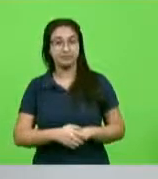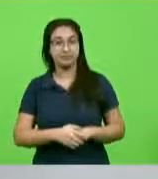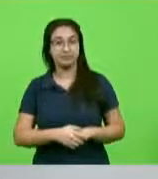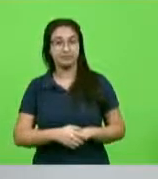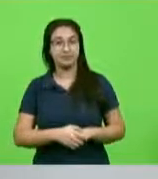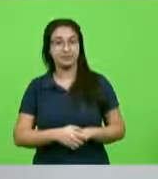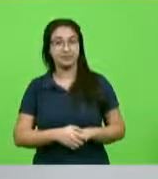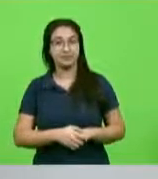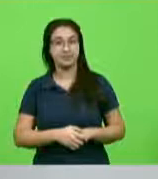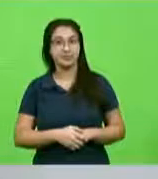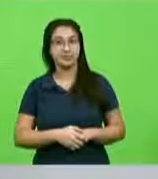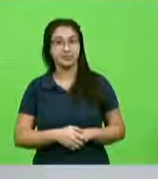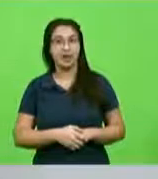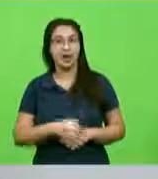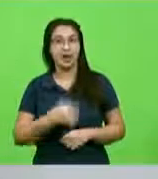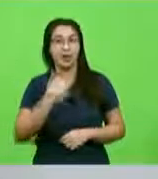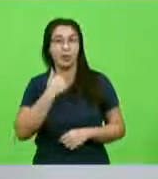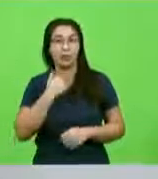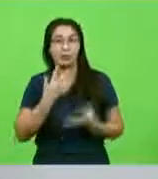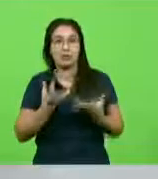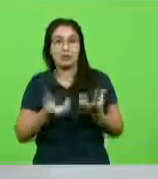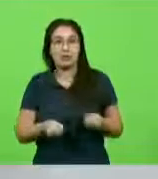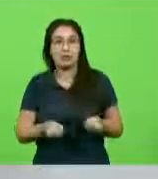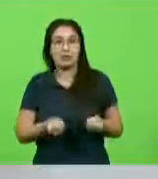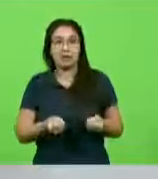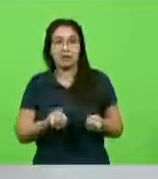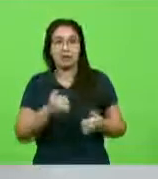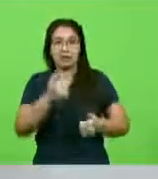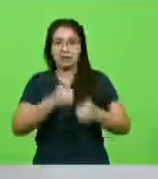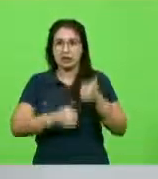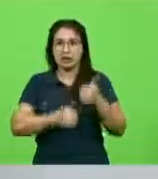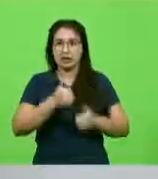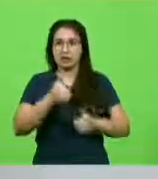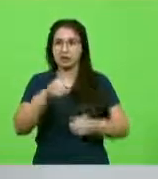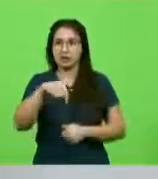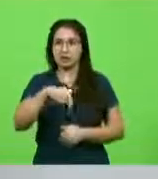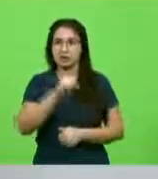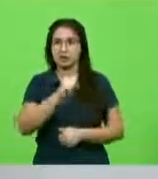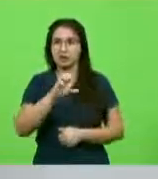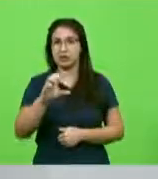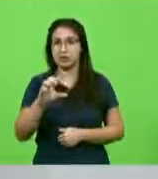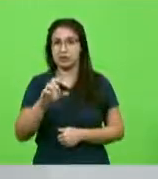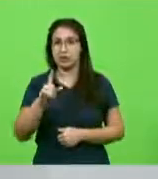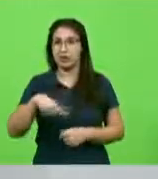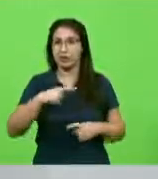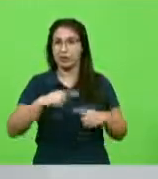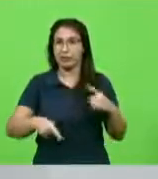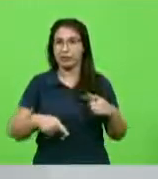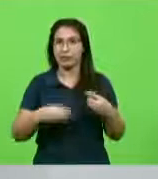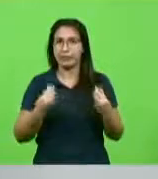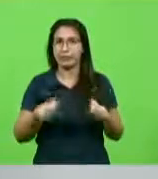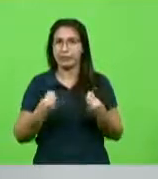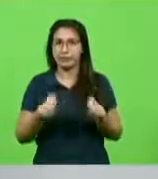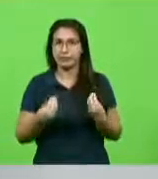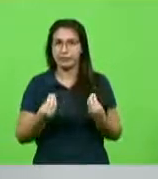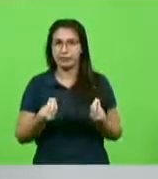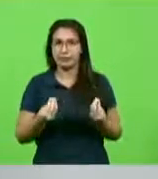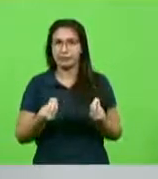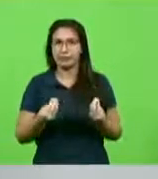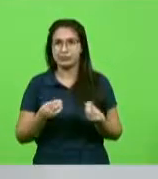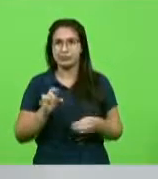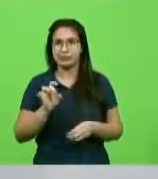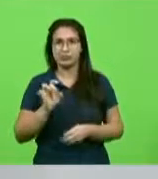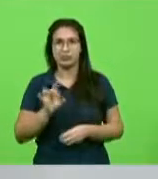É inadmissível que a prática esportiva em Santa Catarina esteja proibida, mesmo que de forma